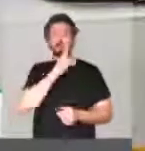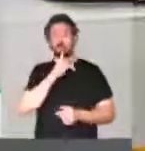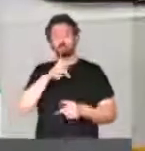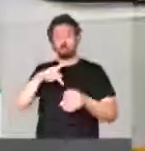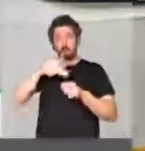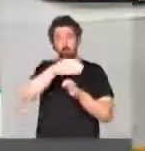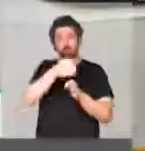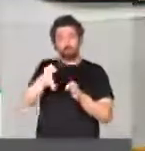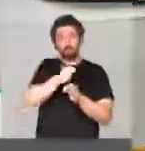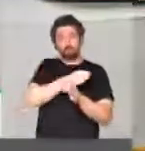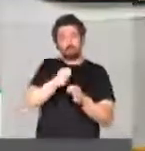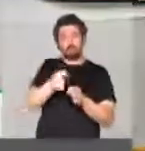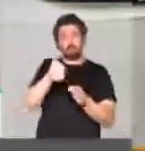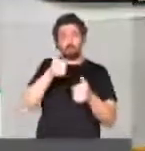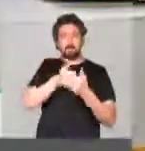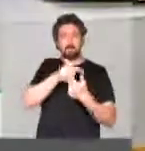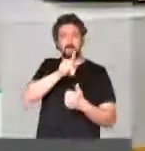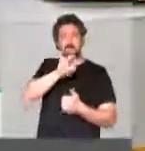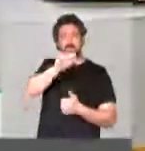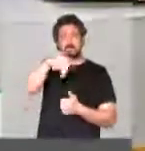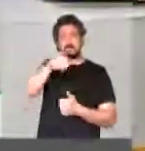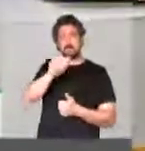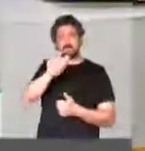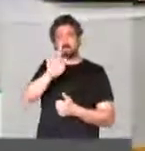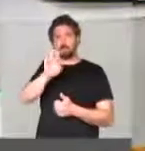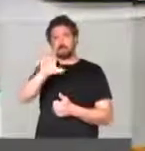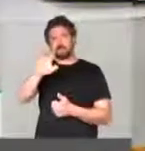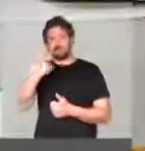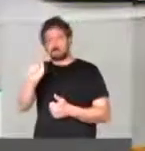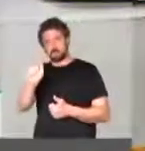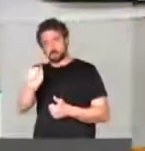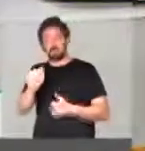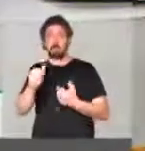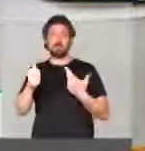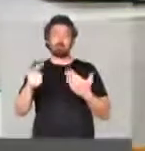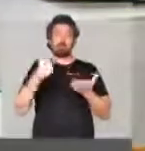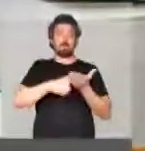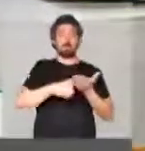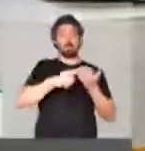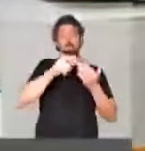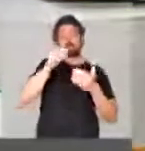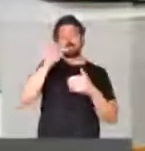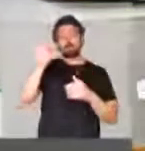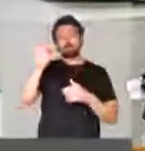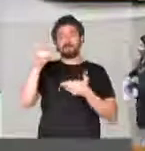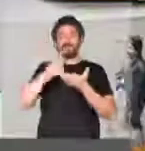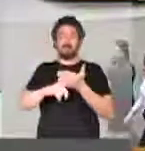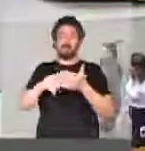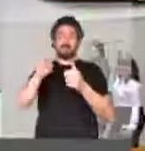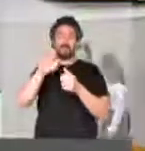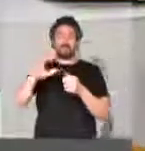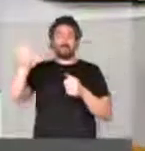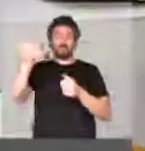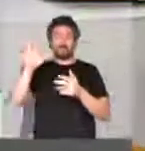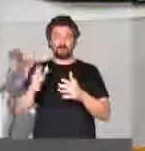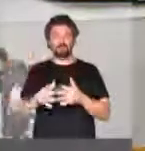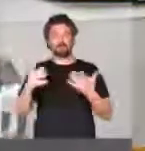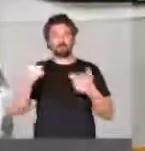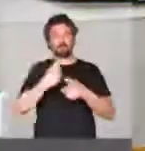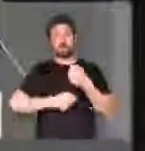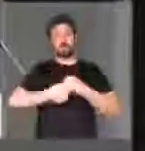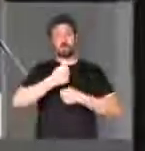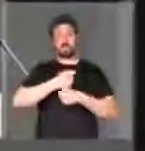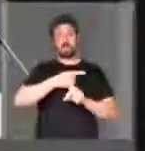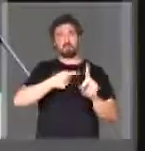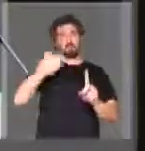fica na fronteira com a Guiana Francesa e, dessa maneira, com a França e com a União Europeia. Há cerca de um ano e meio